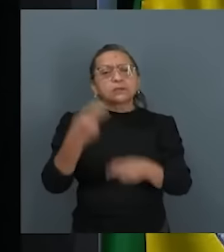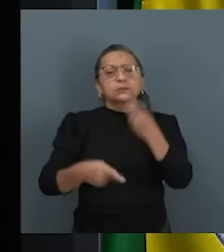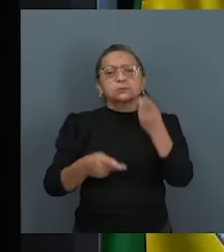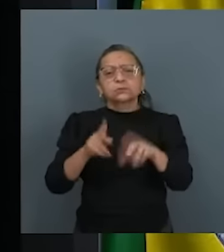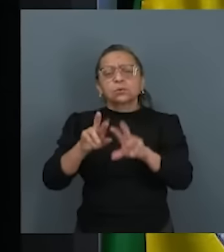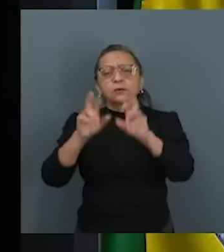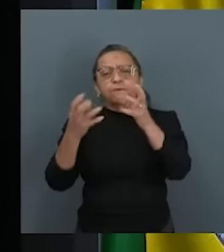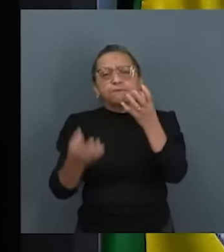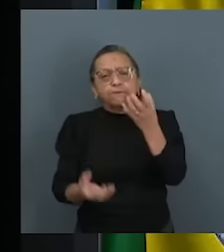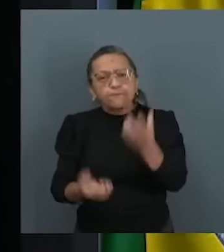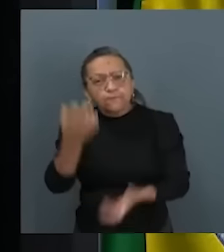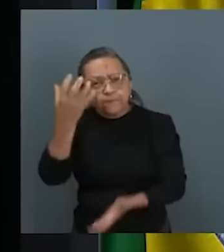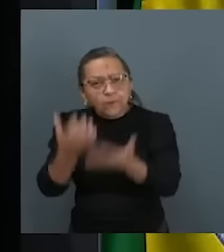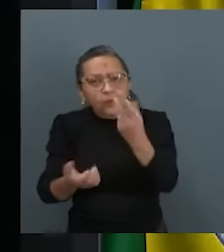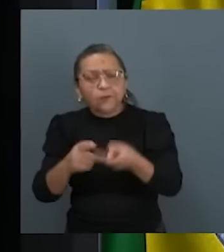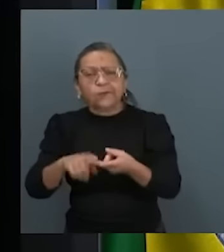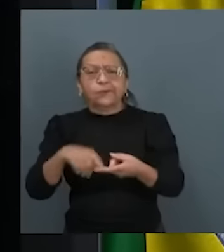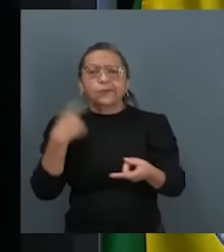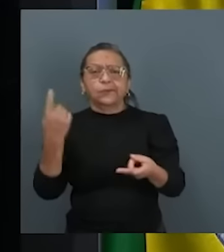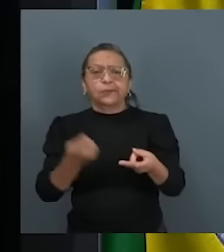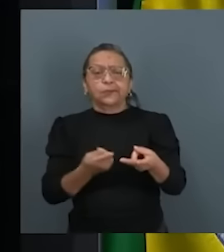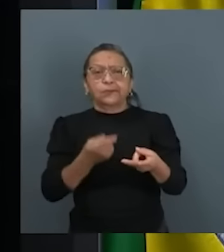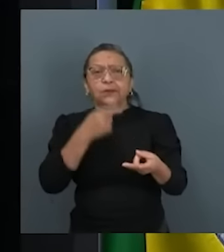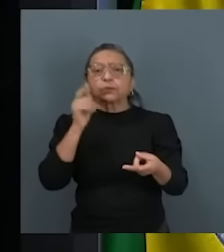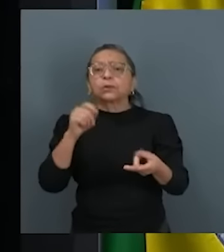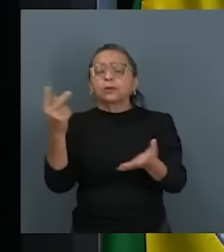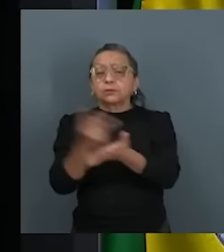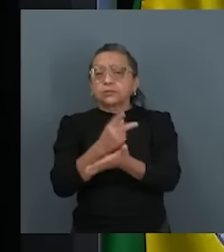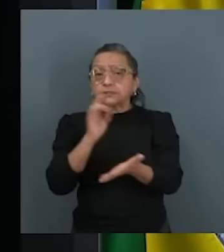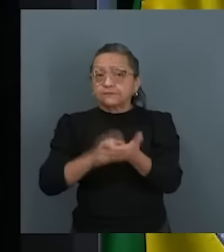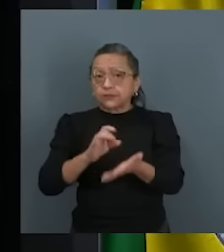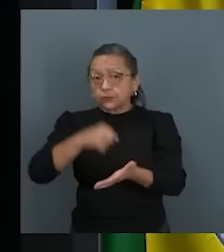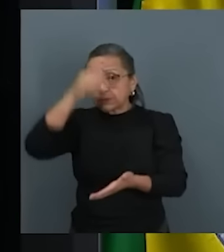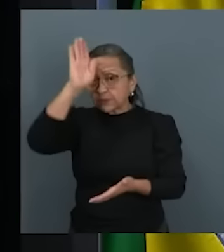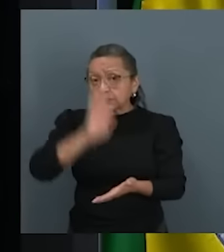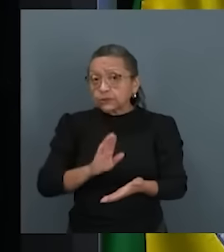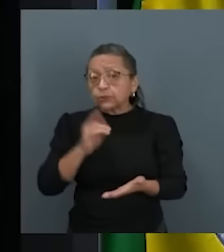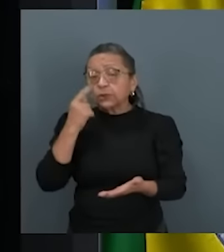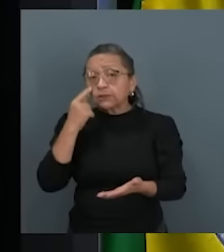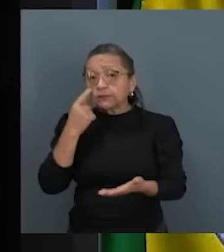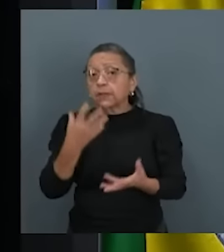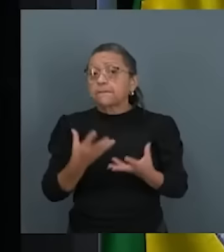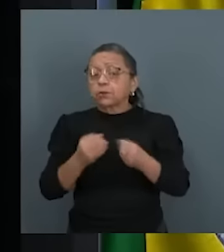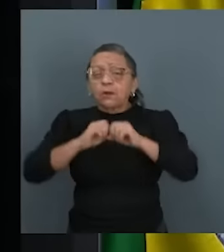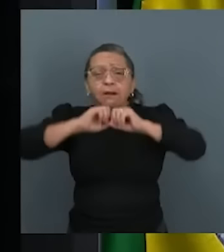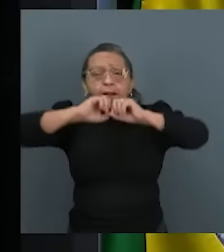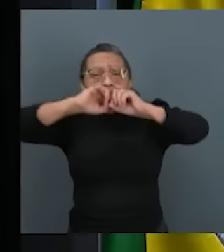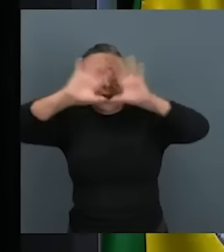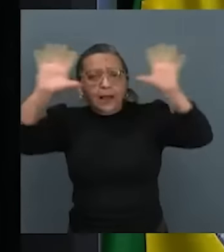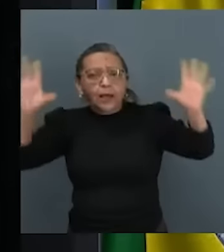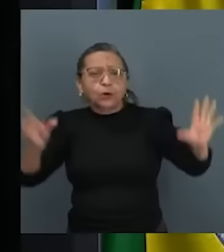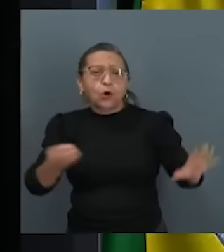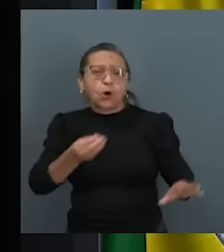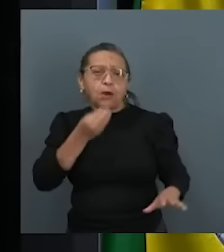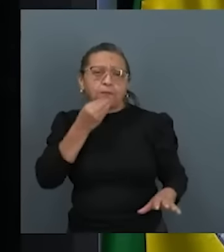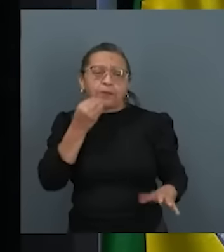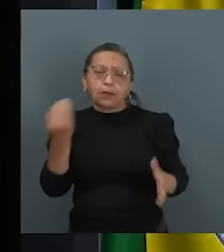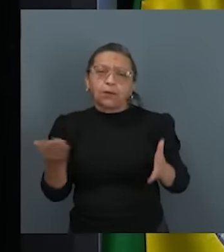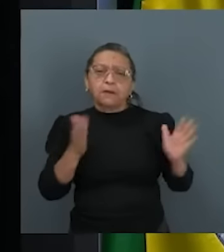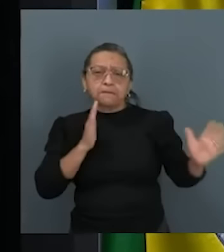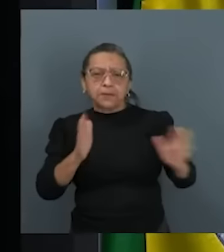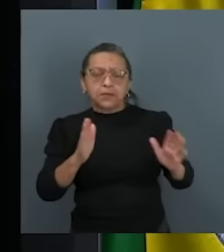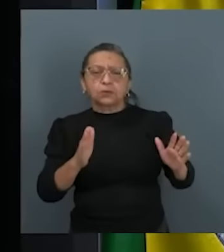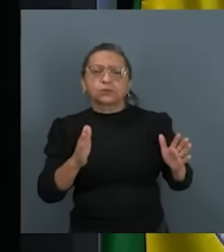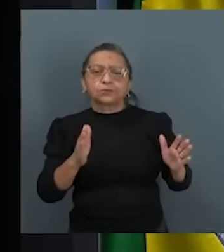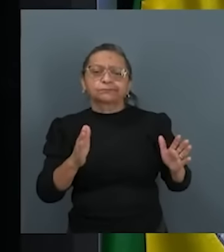queimadas, quando nós falamos do que está acontecendo no nosso país, e que está muito claro, obviamente, que nesse período do